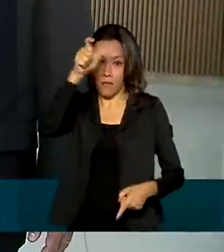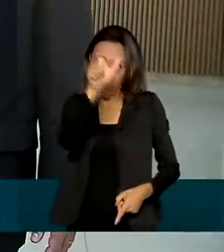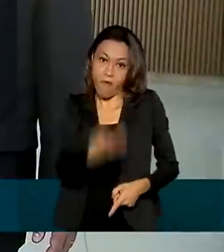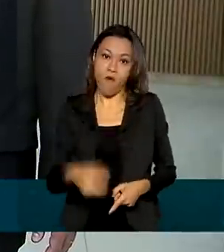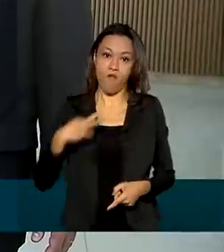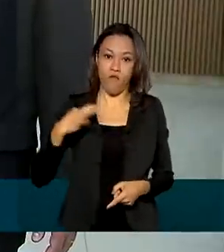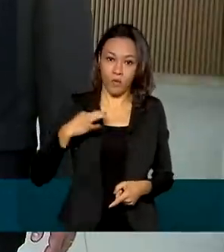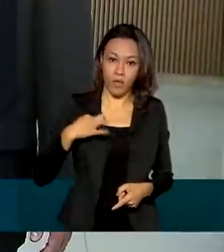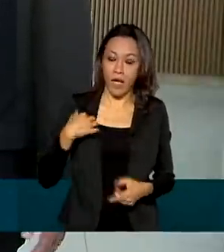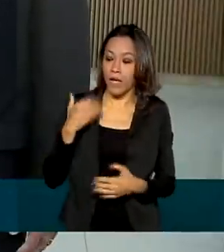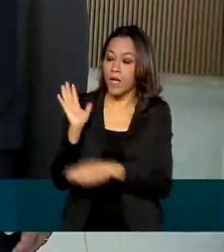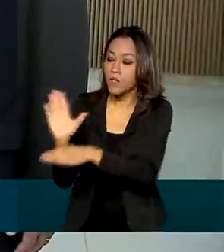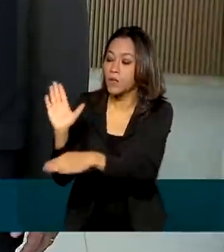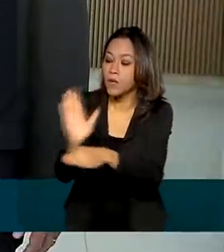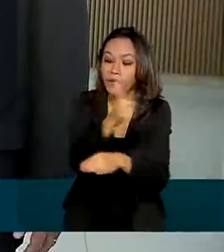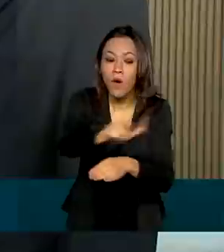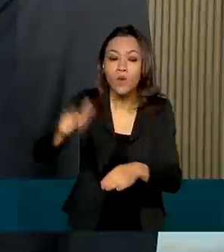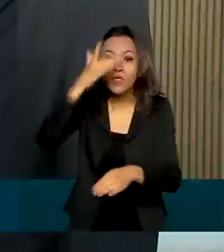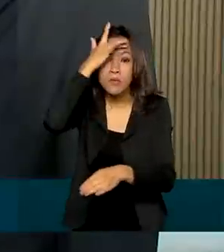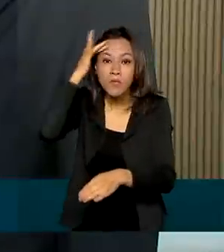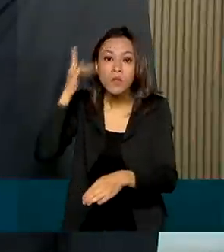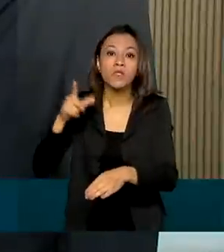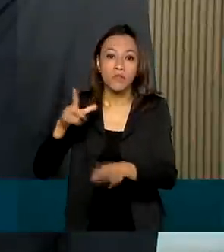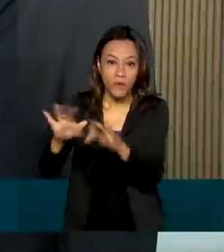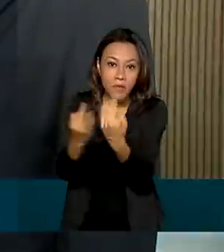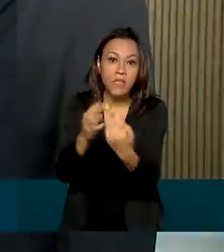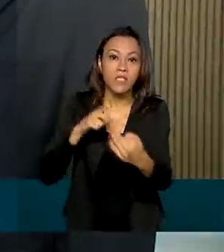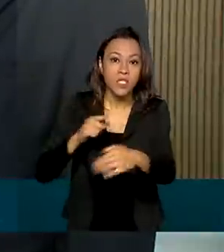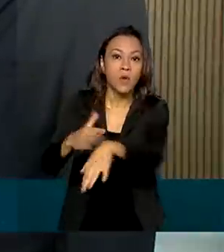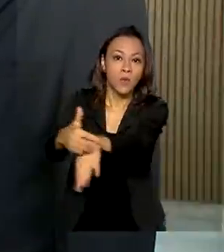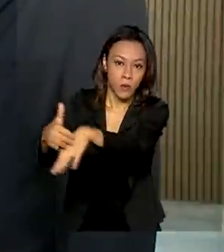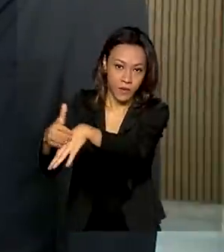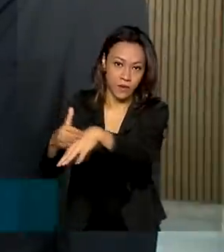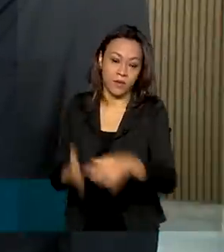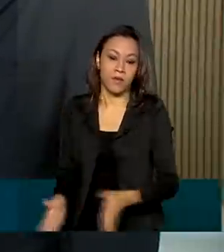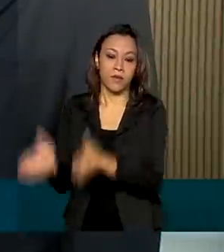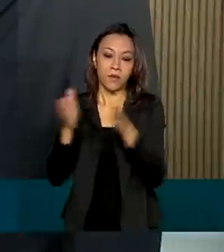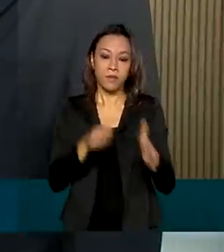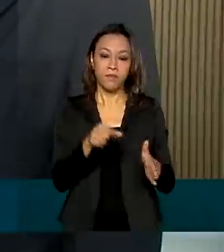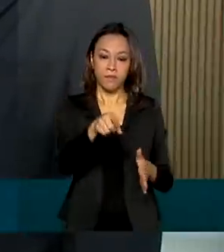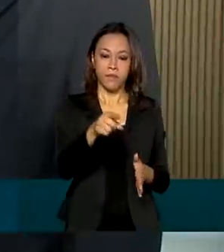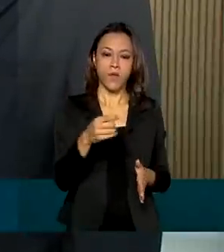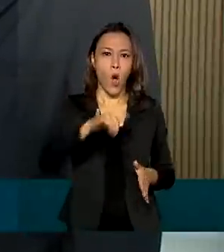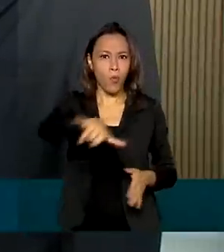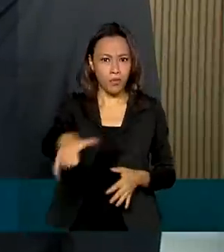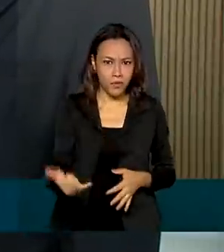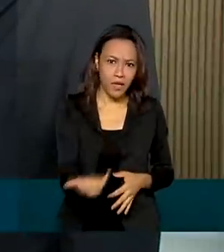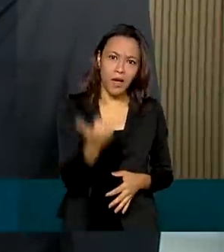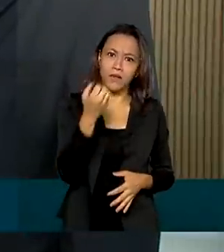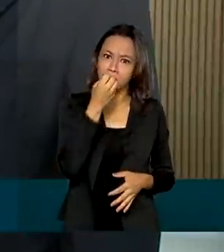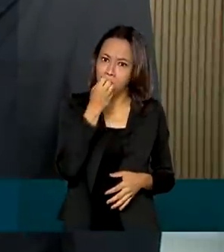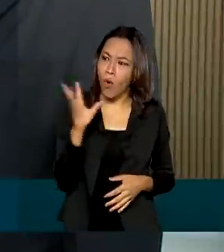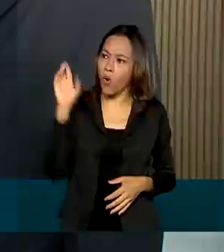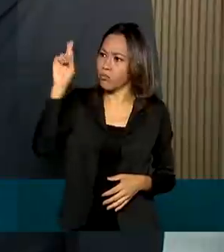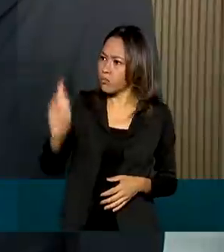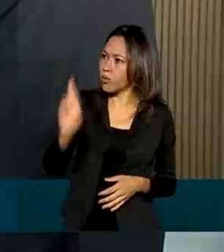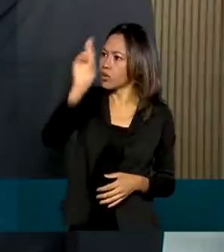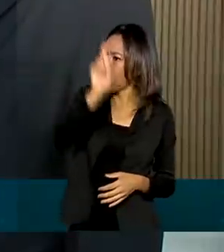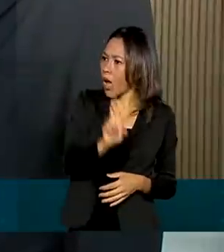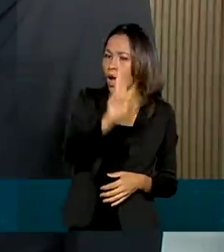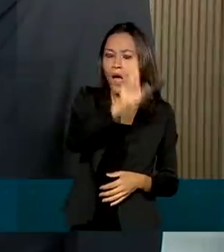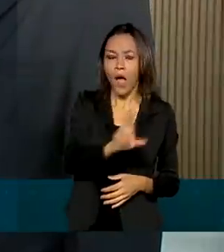ajudava outros portadores da doença. Uma oportunidade dessa, onde a gente tem aí várias autoridades nos